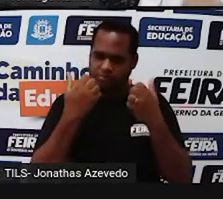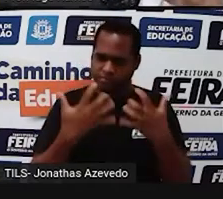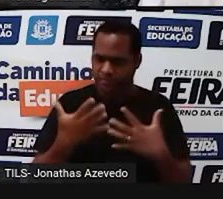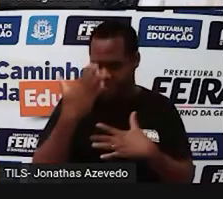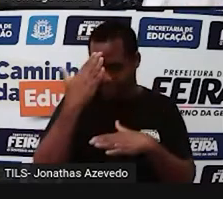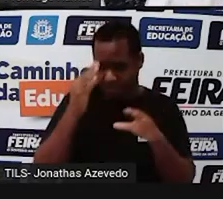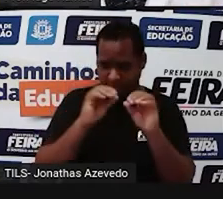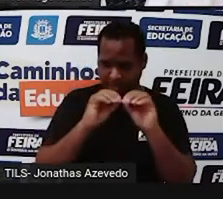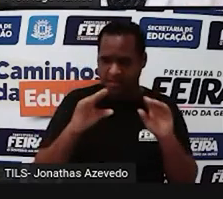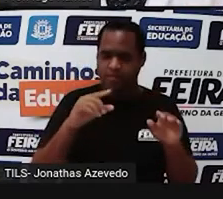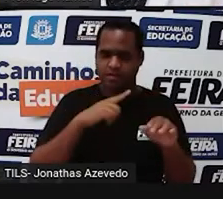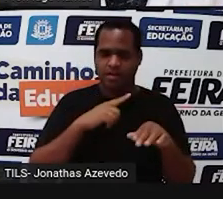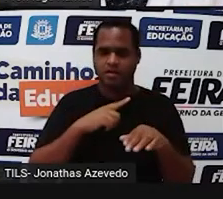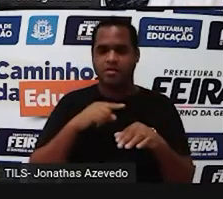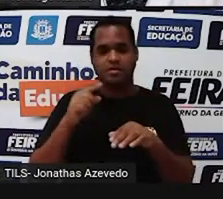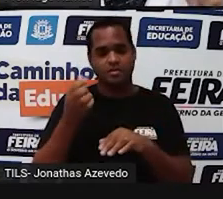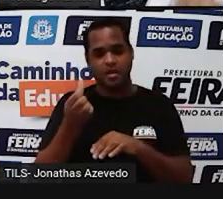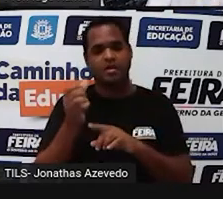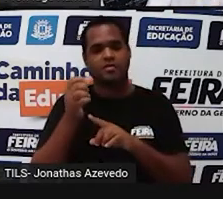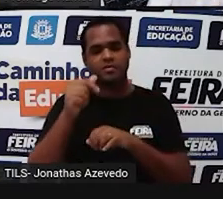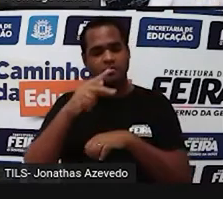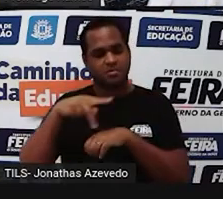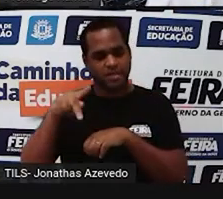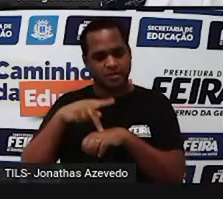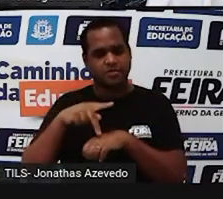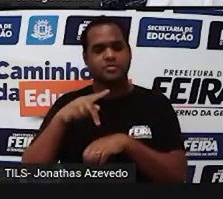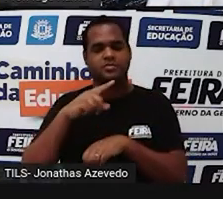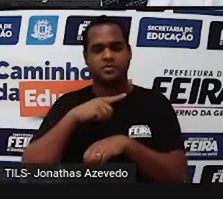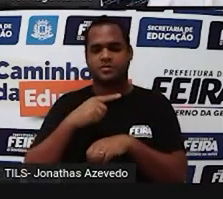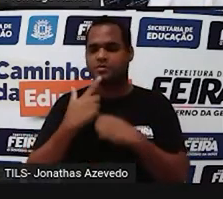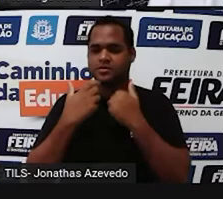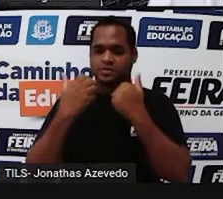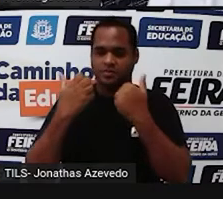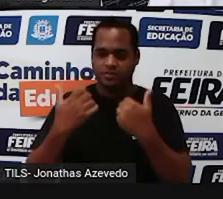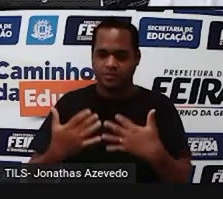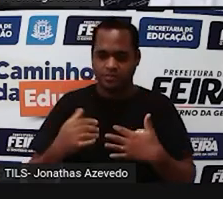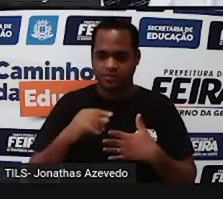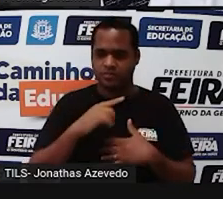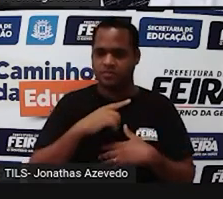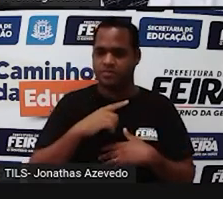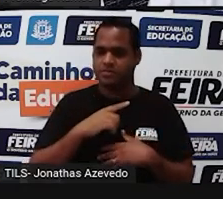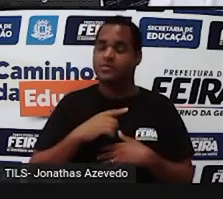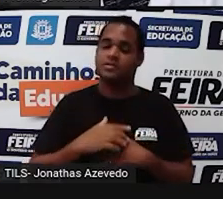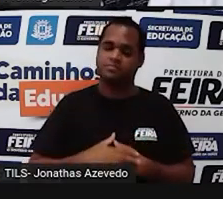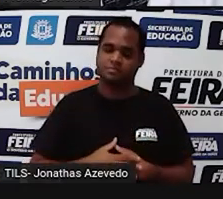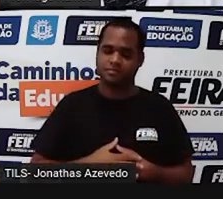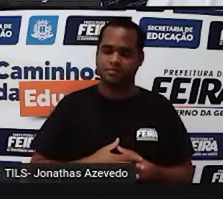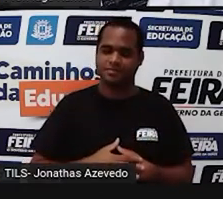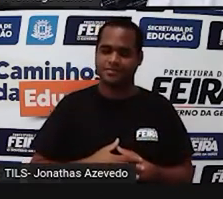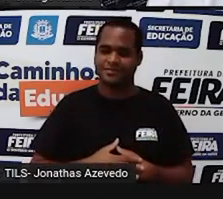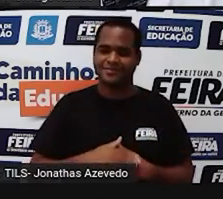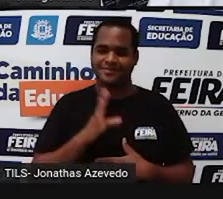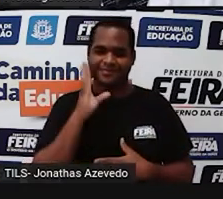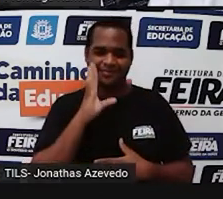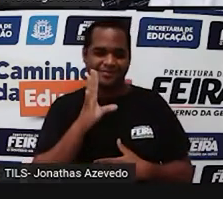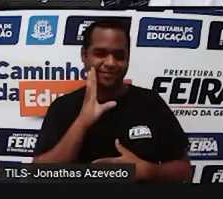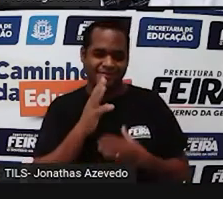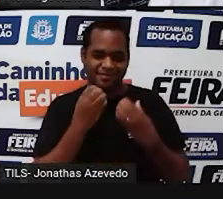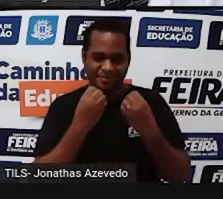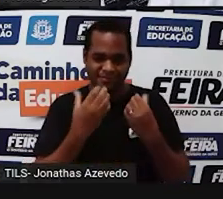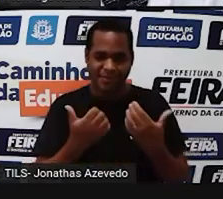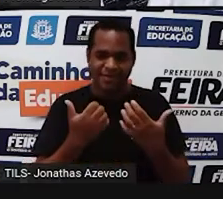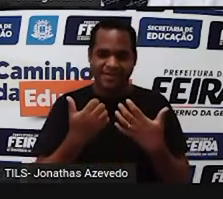nesses seis países que falam o português, tá bom? Que massa! O continente